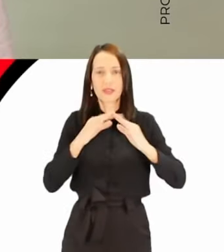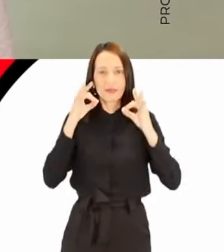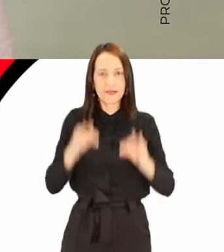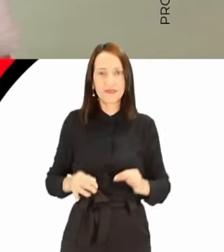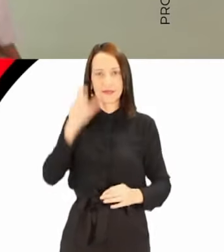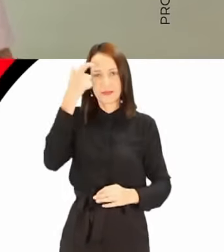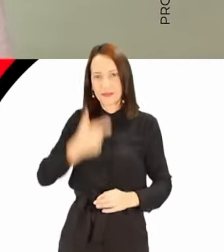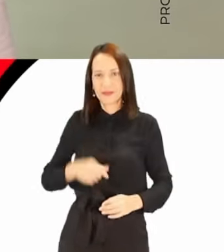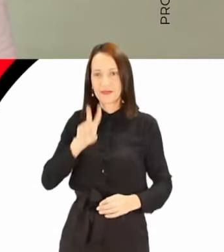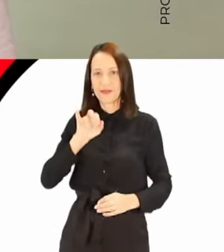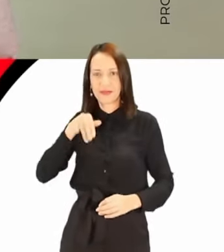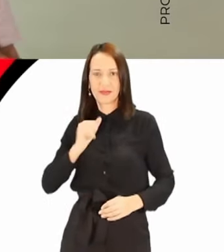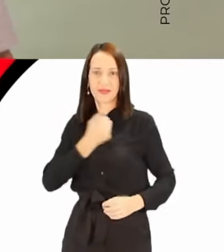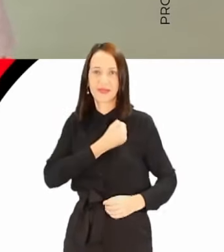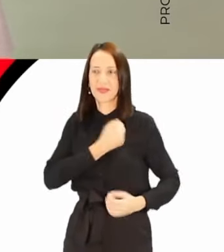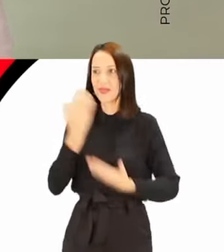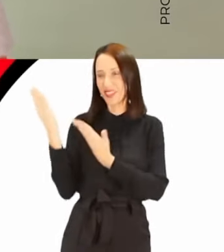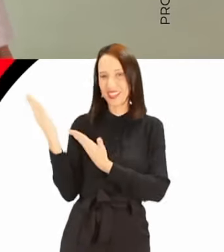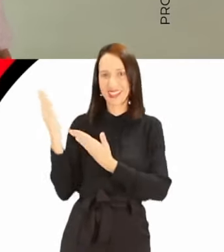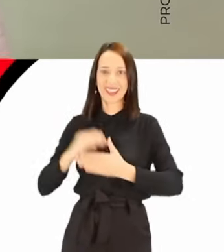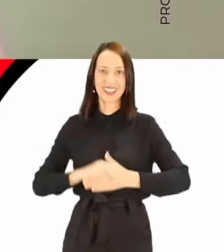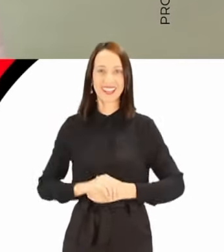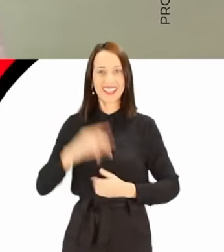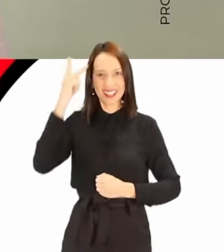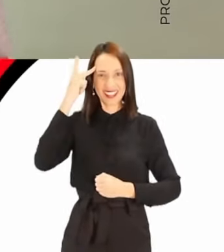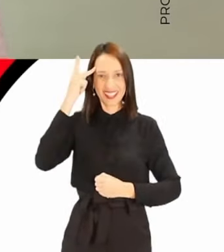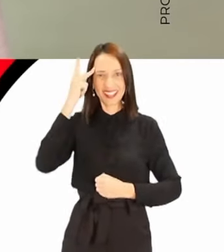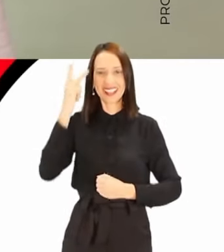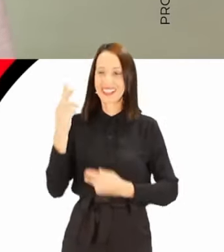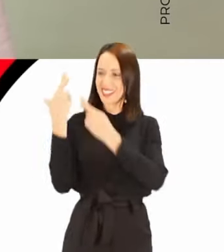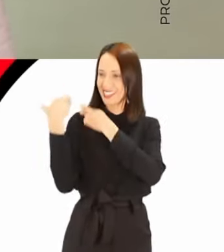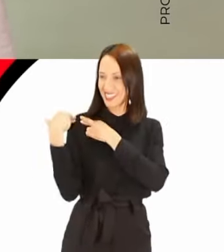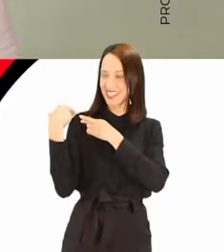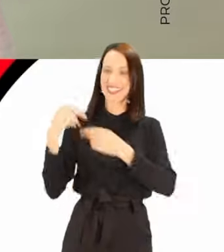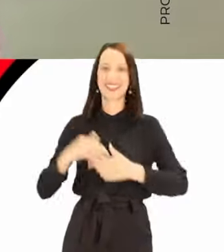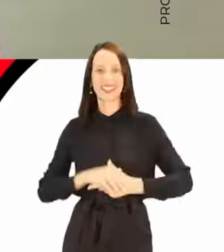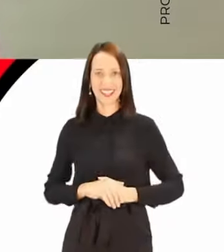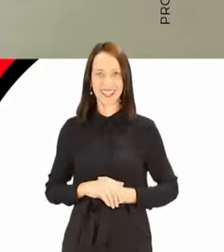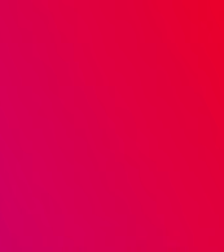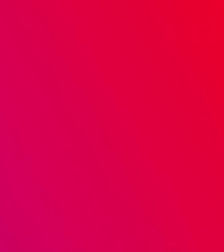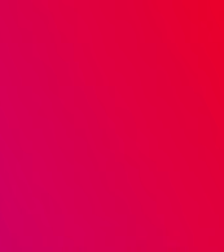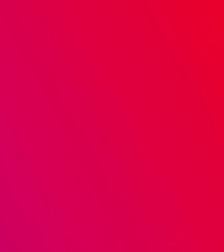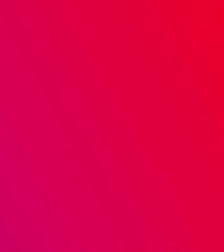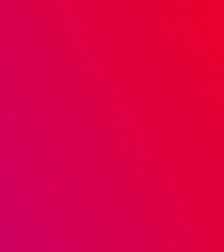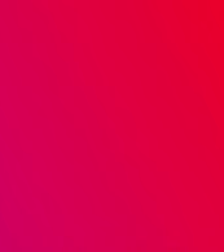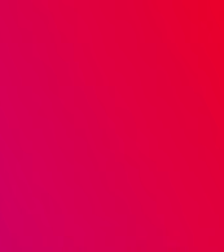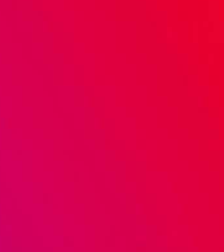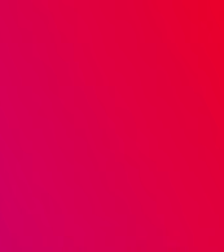moradia, Vini Lima, 50-0-10. São Paulo é compromisso.